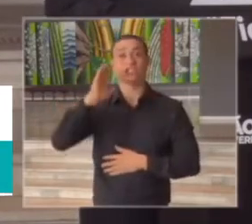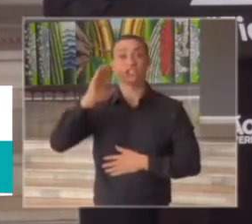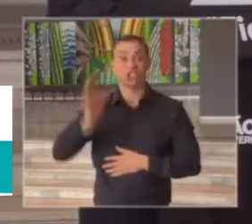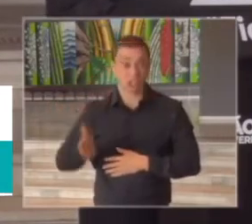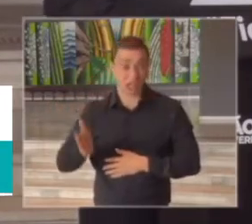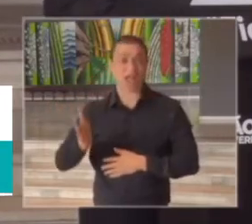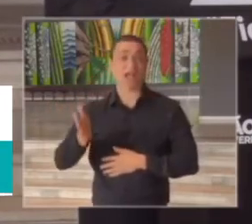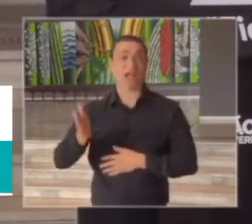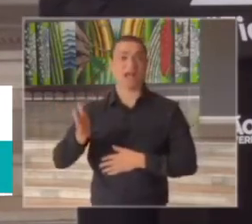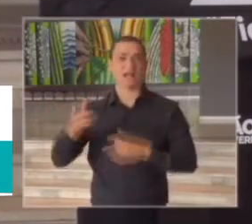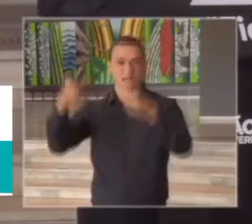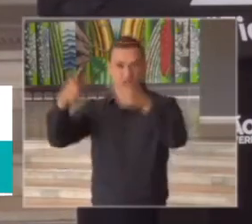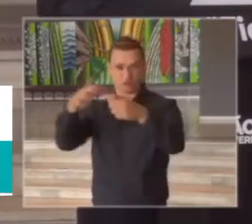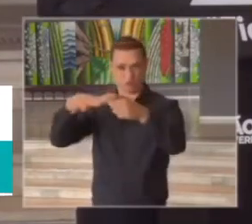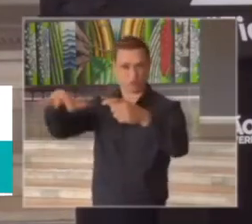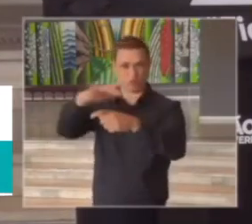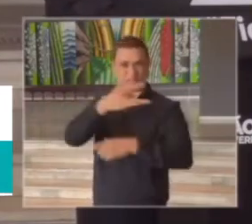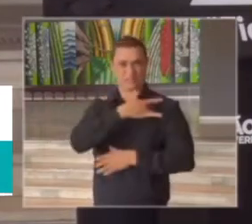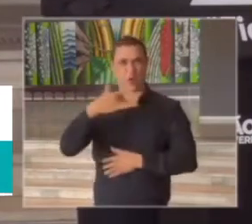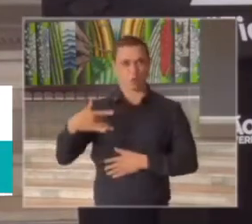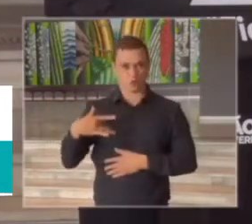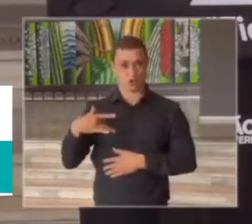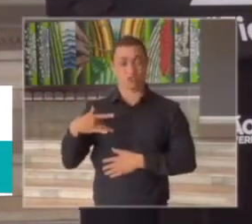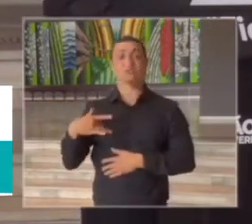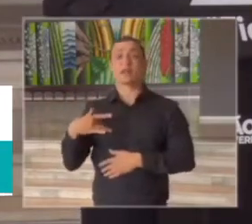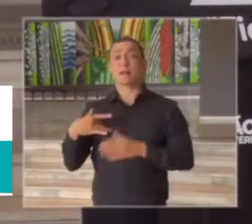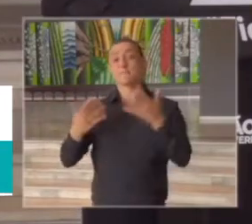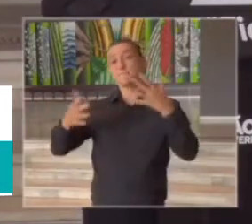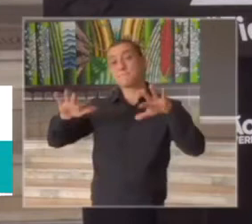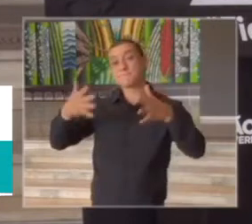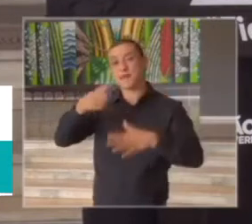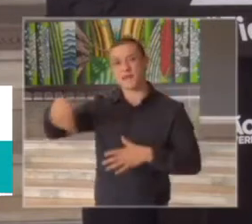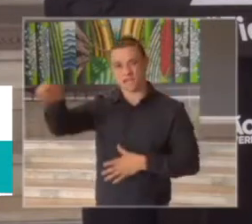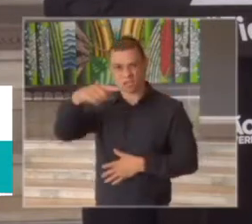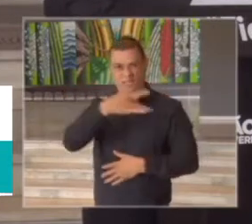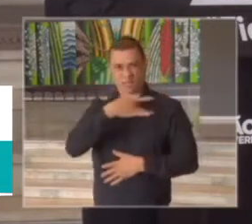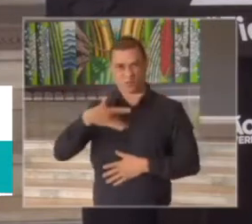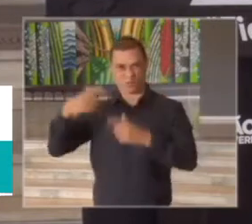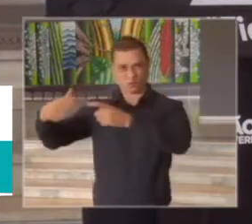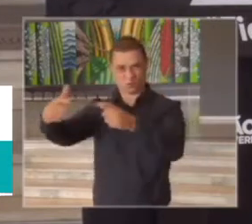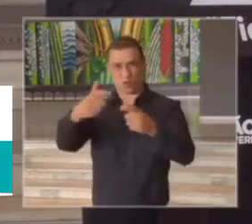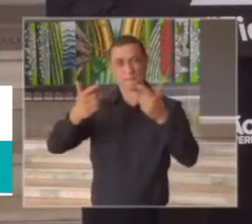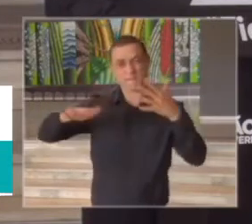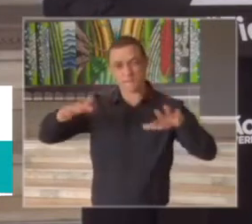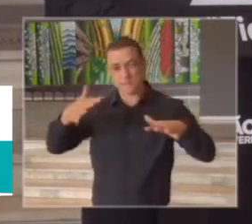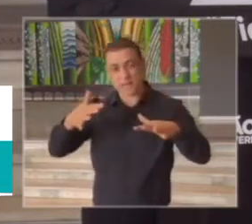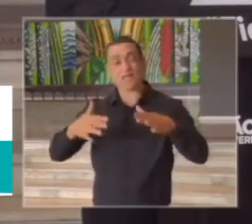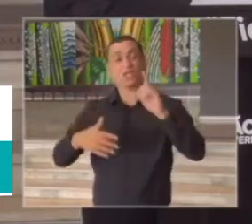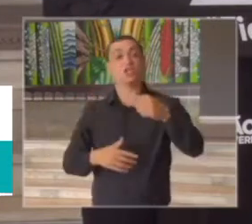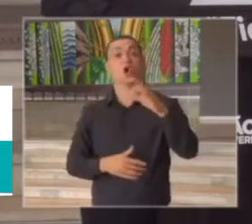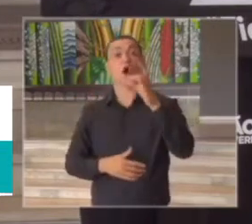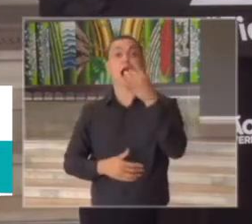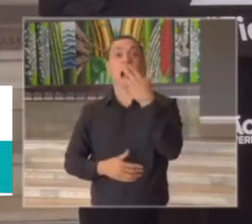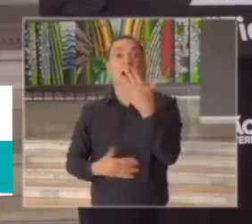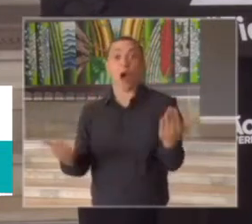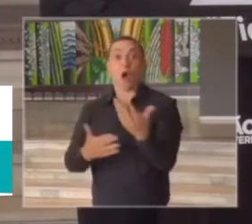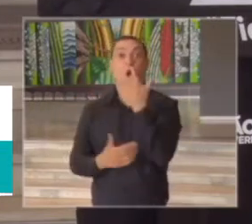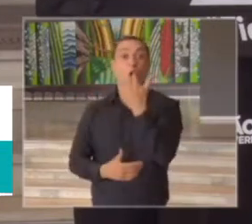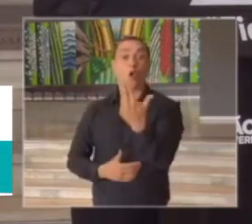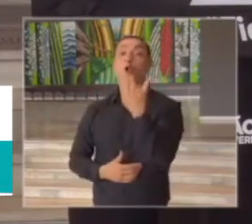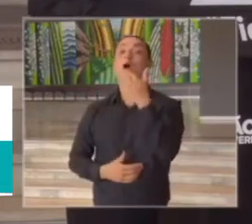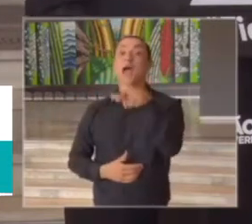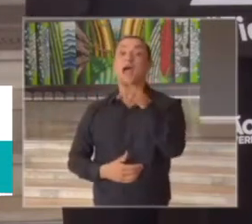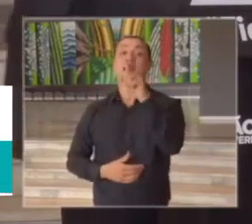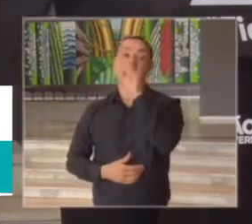está ainda no laranja mas esses dois municípios Campinas e Sorocaba estão numa situação que está